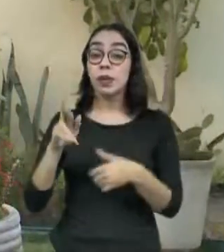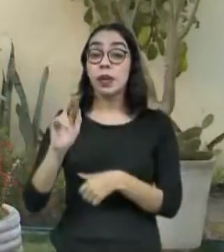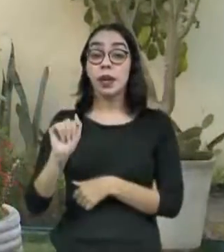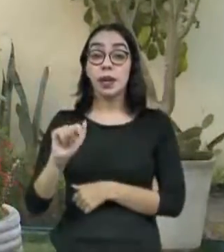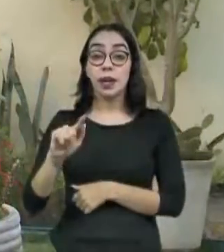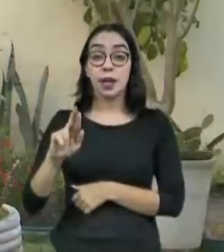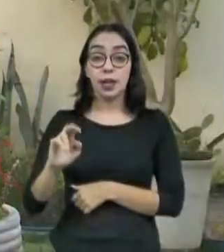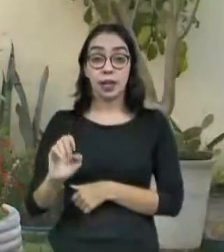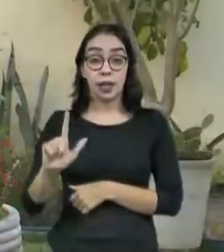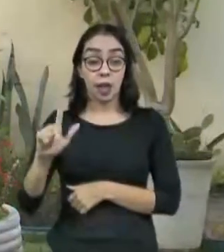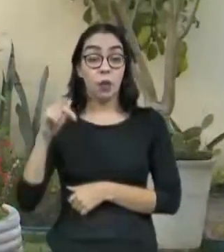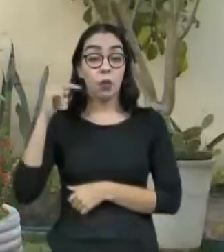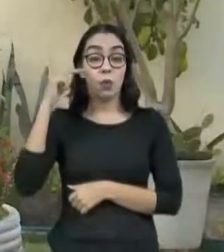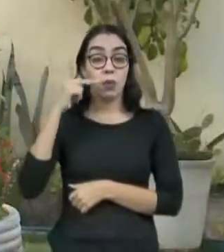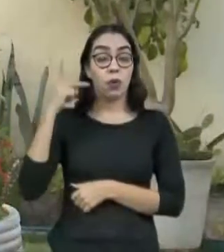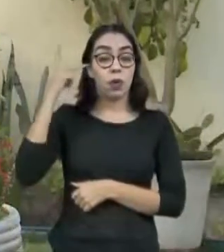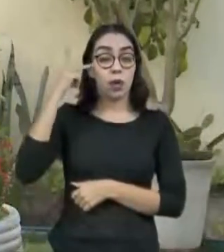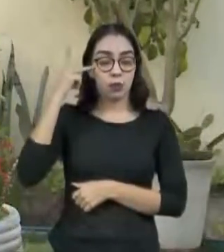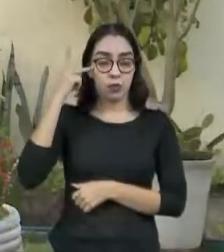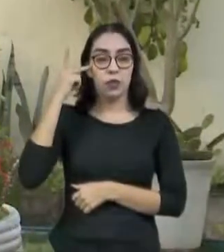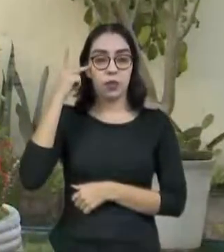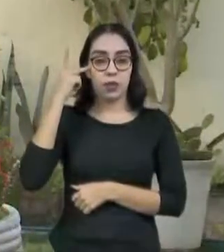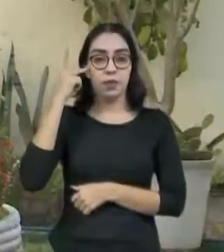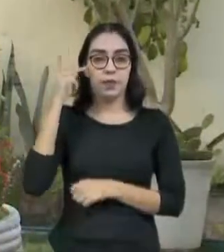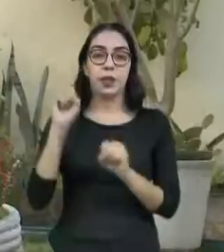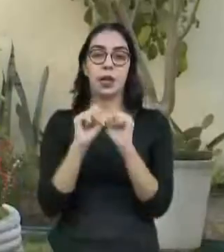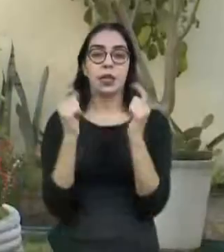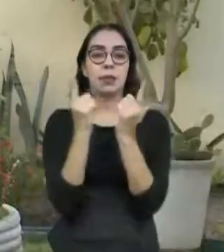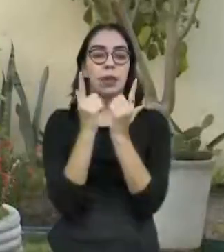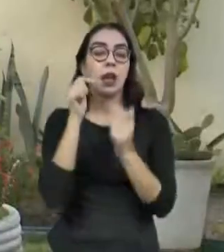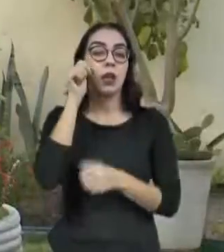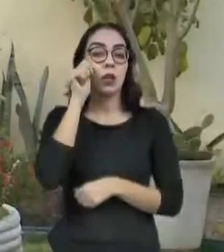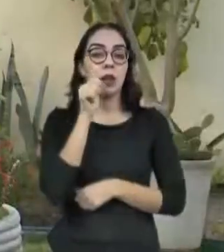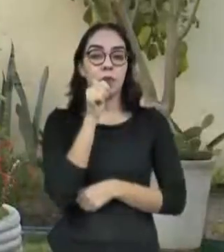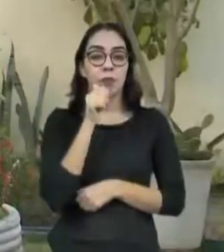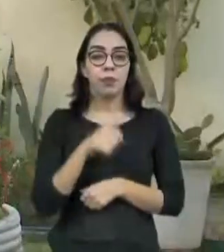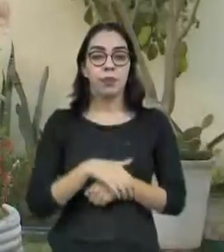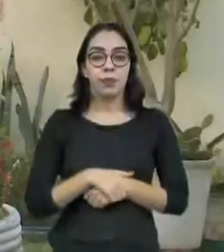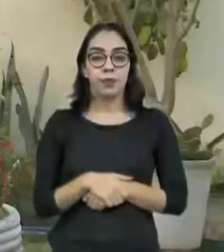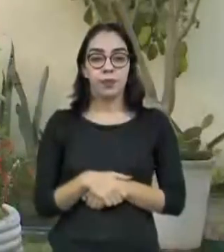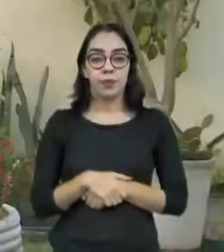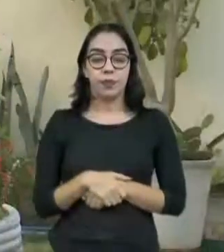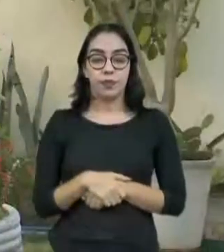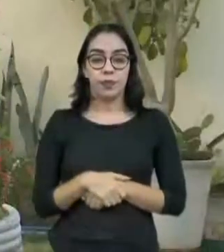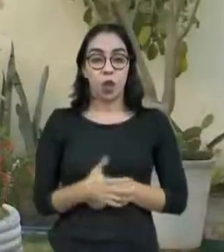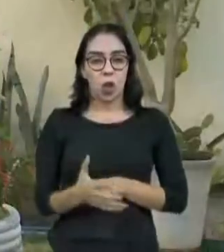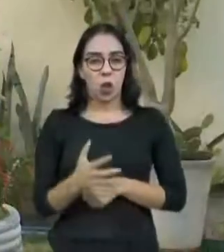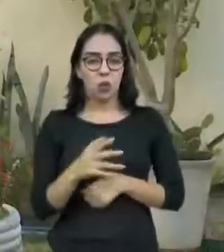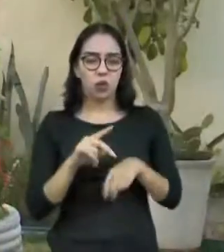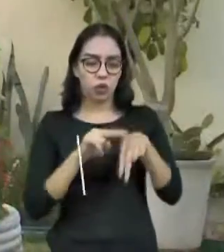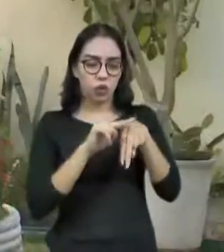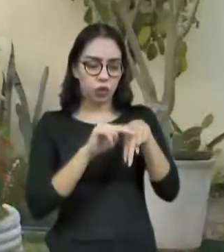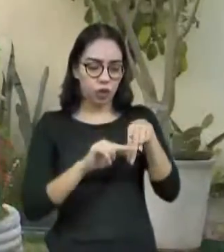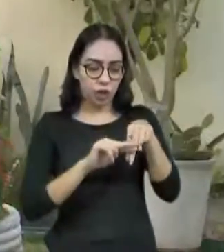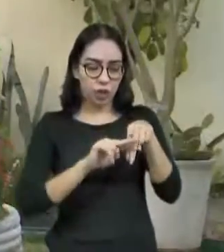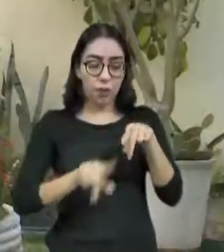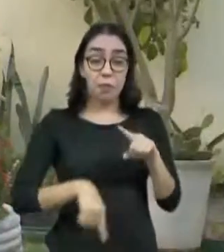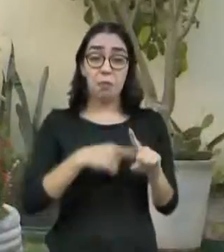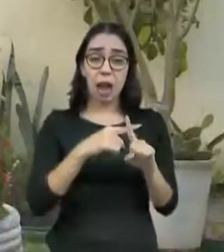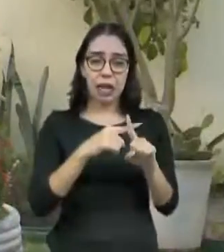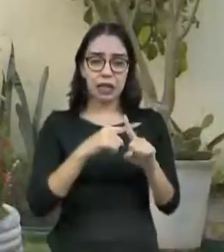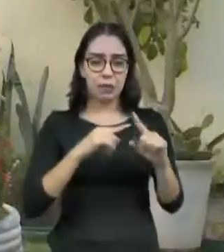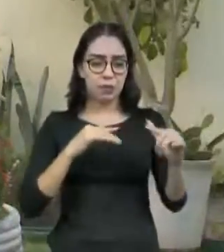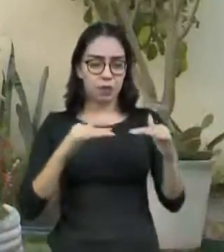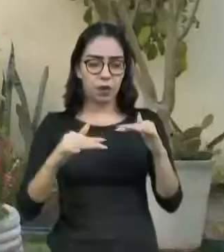Procuradoria da Mulher da Assembleia Legislativa do Ceará. A condição de gênero mais o exercício da profissão de